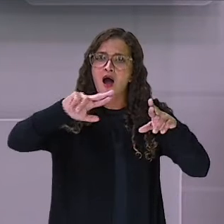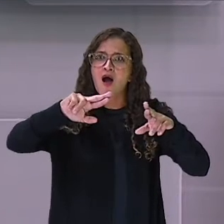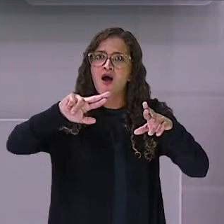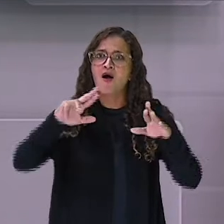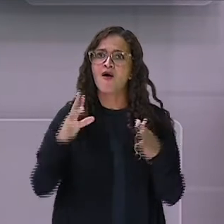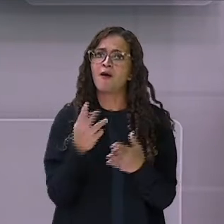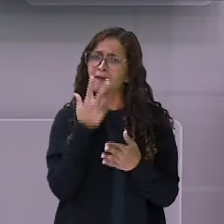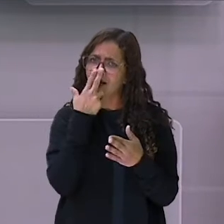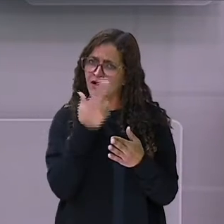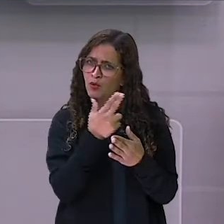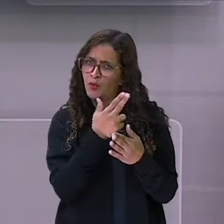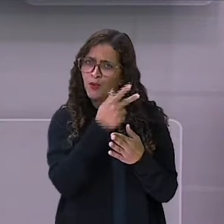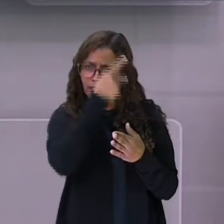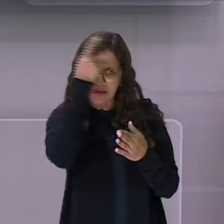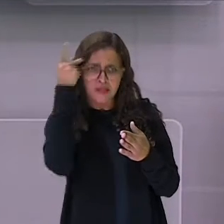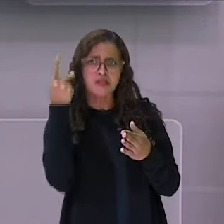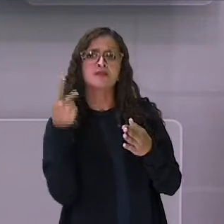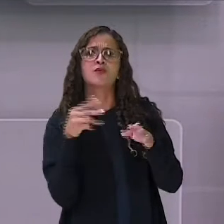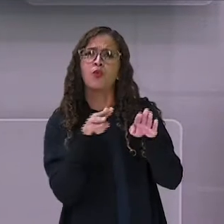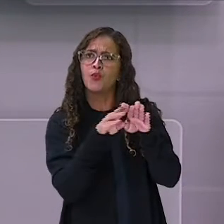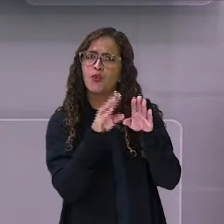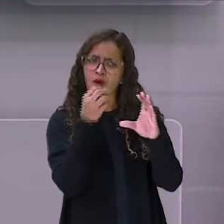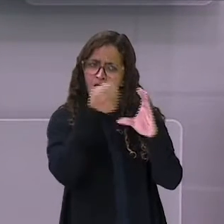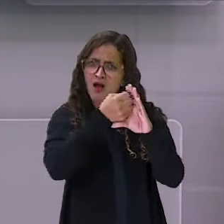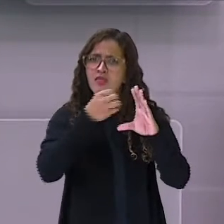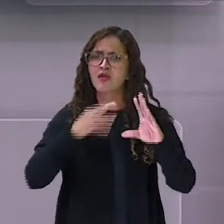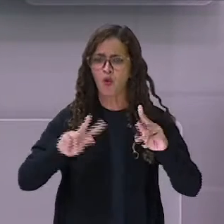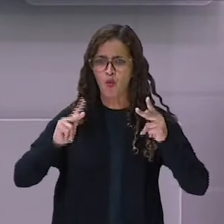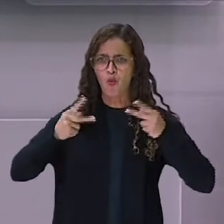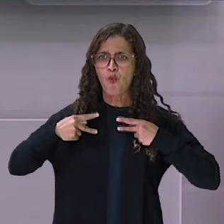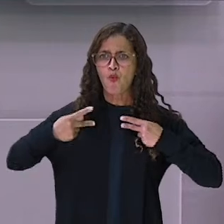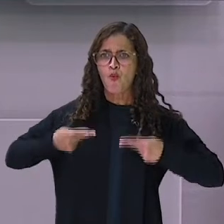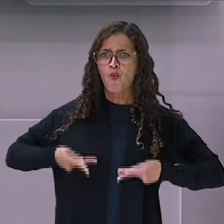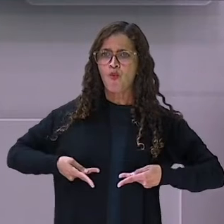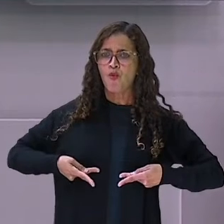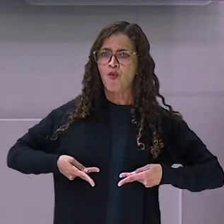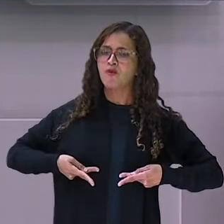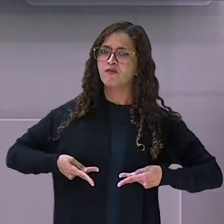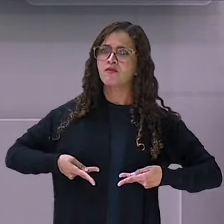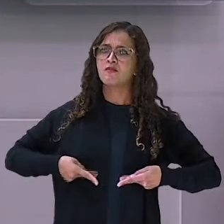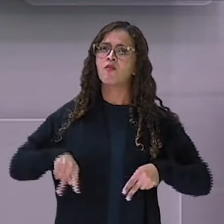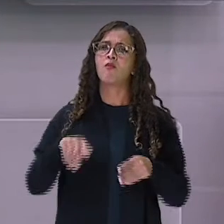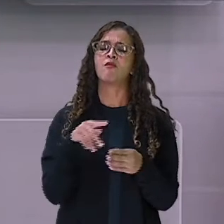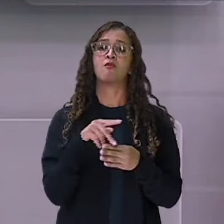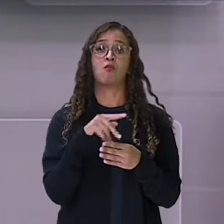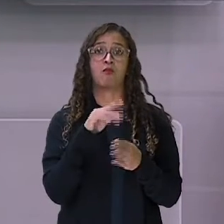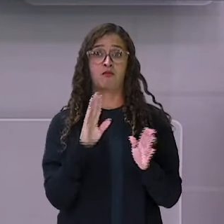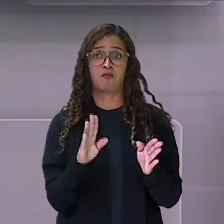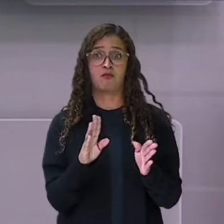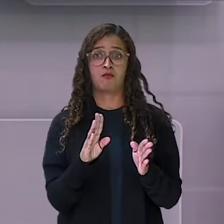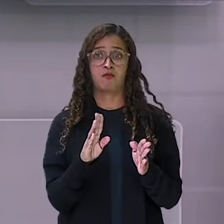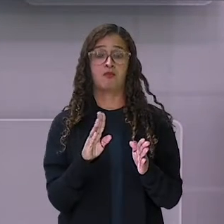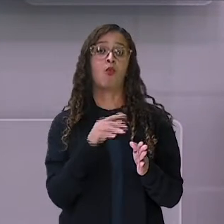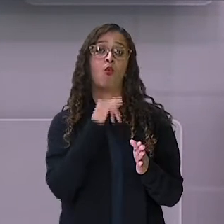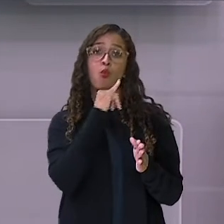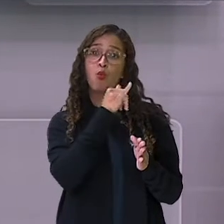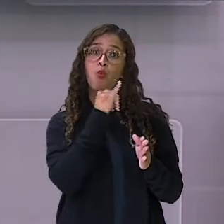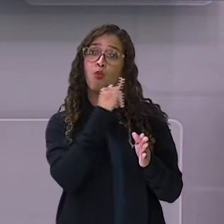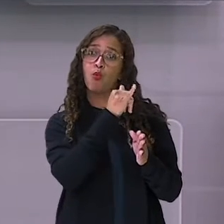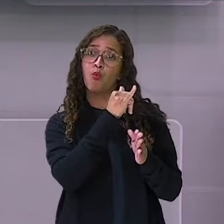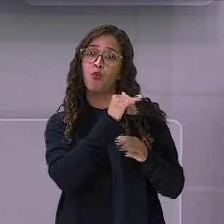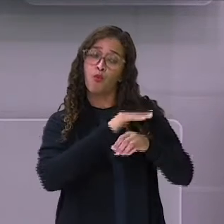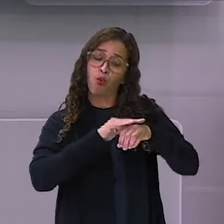parecem pessoas. Sim, tem características humanas. Eles falam. Sim,